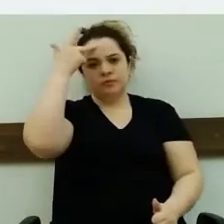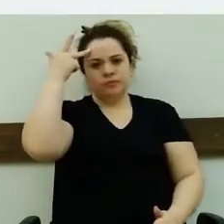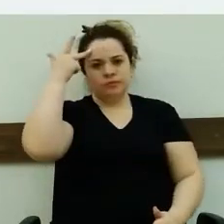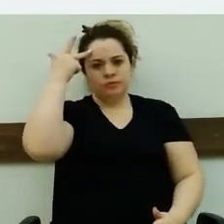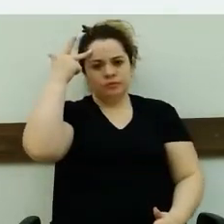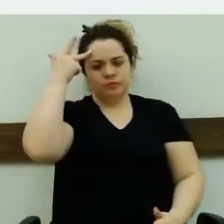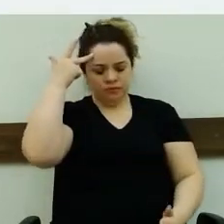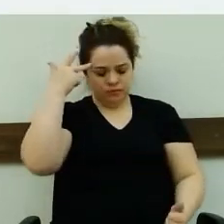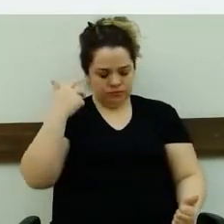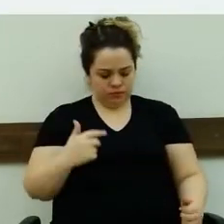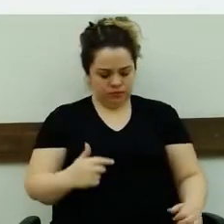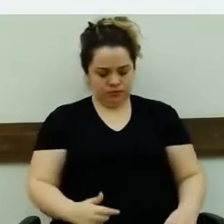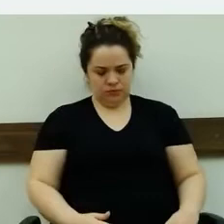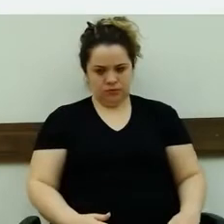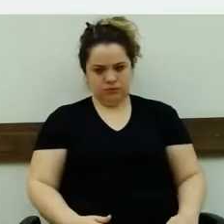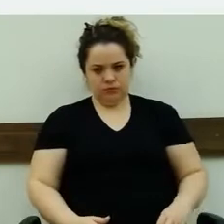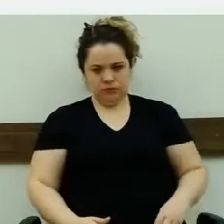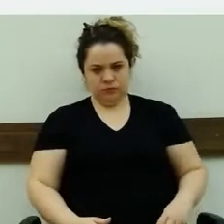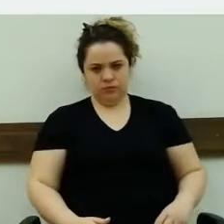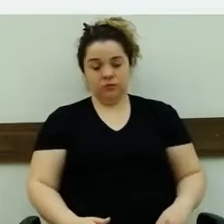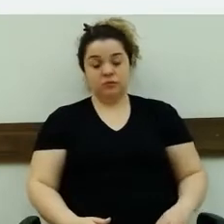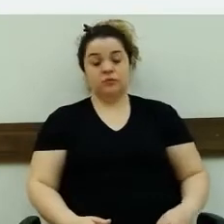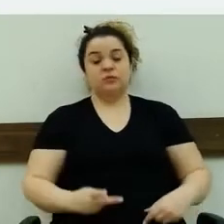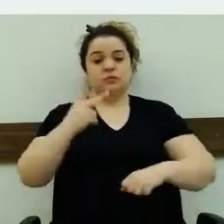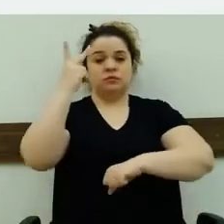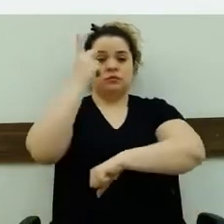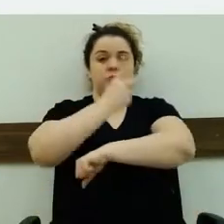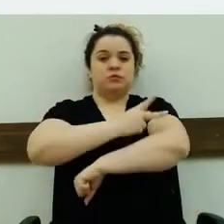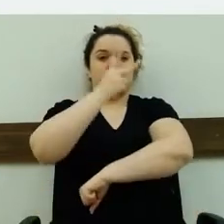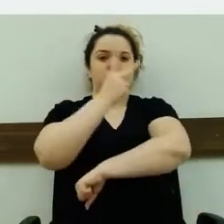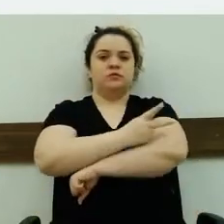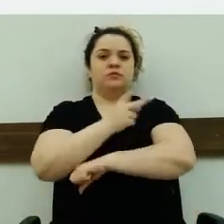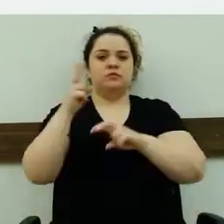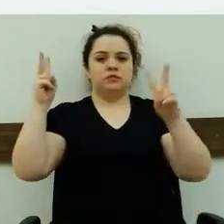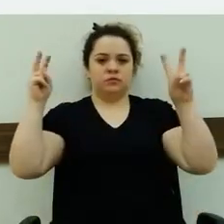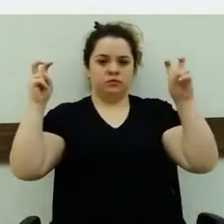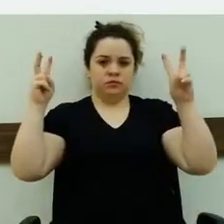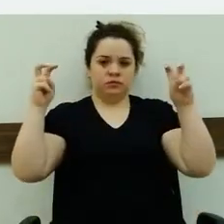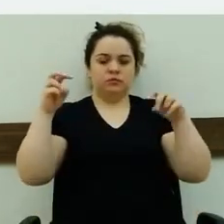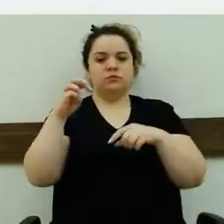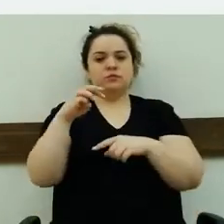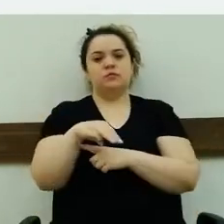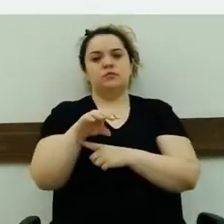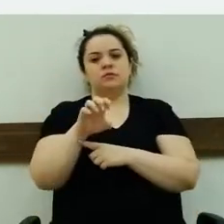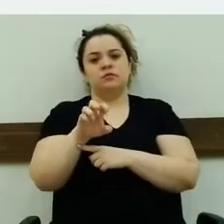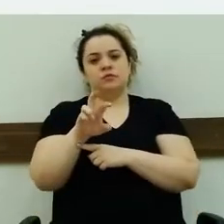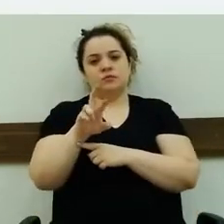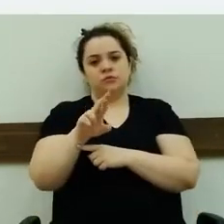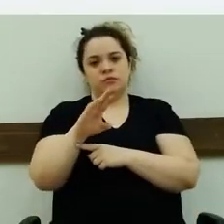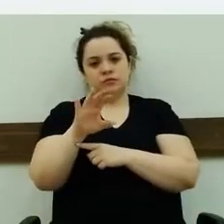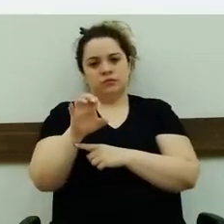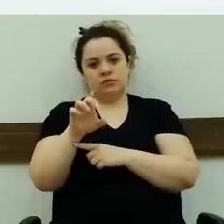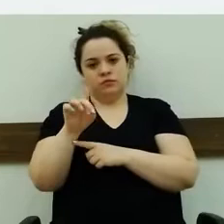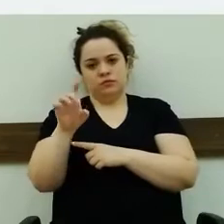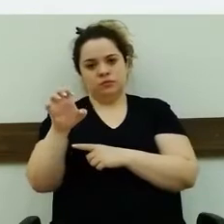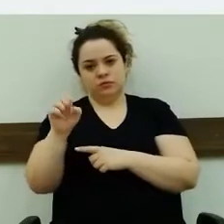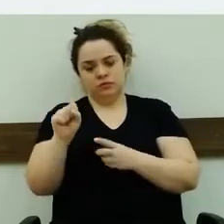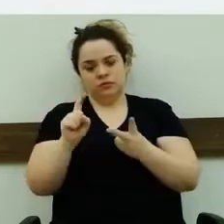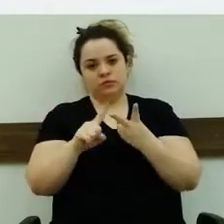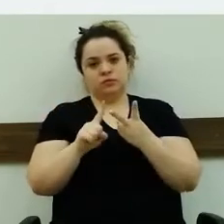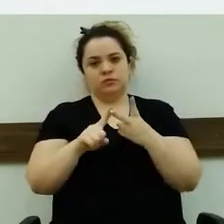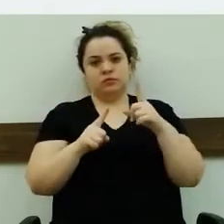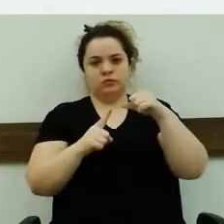novas praças de pedágio aí na região, de Mercedes e Toledo, Moarama e região.